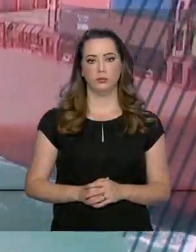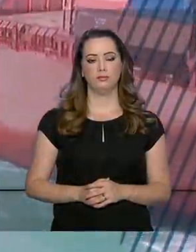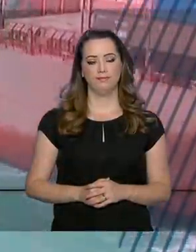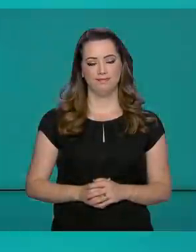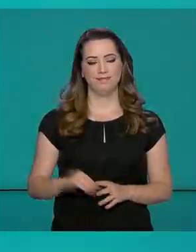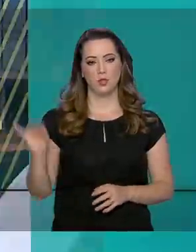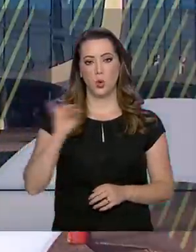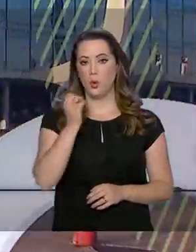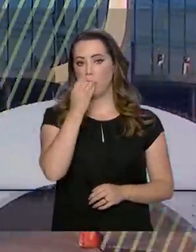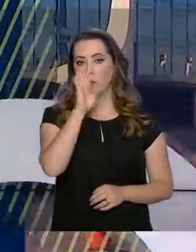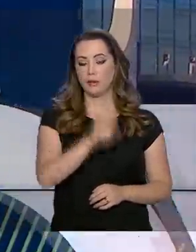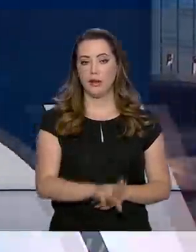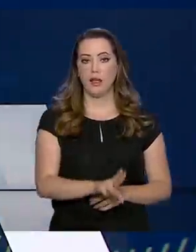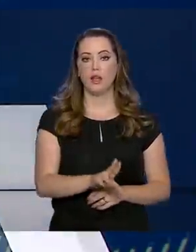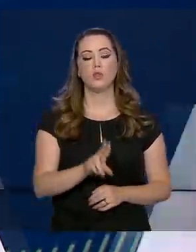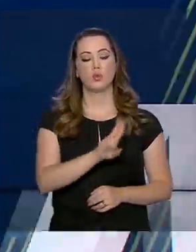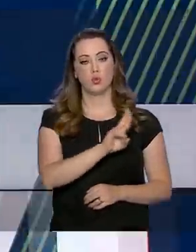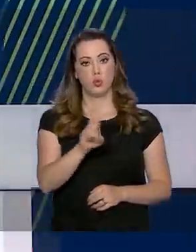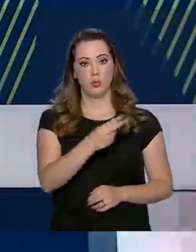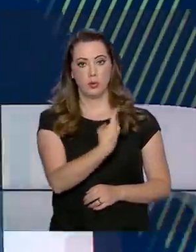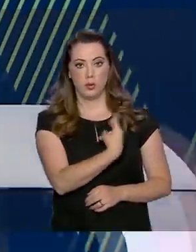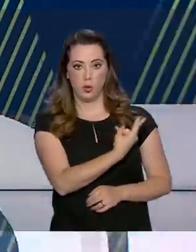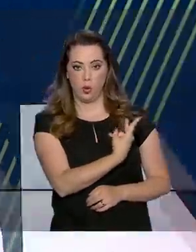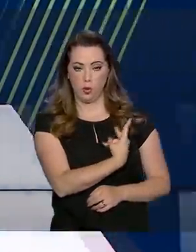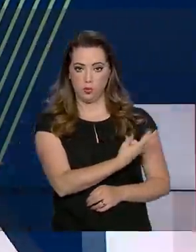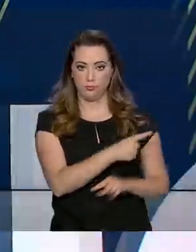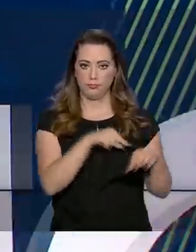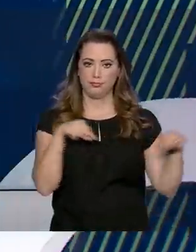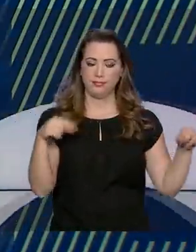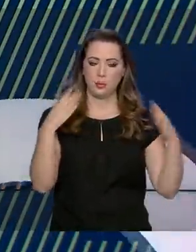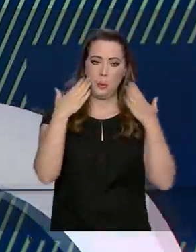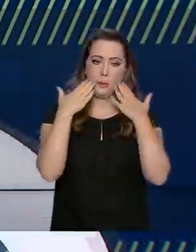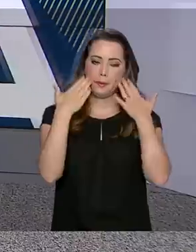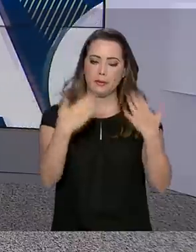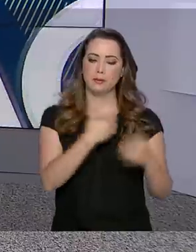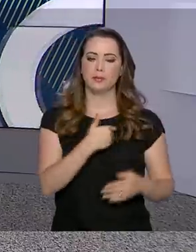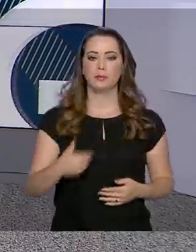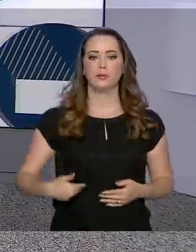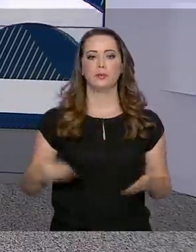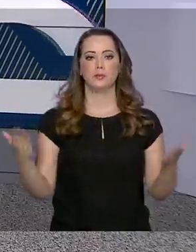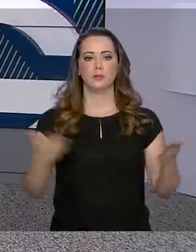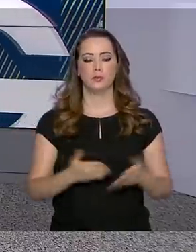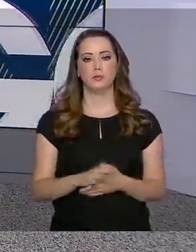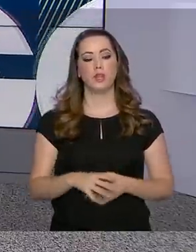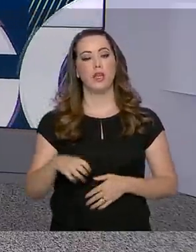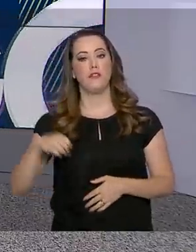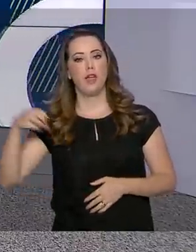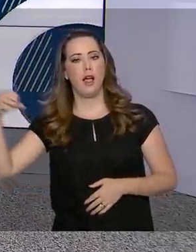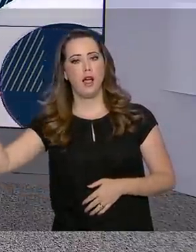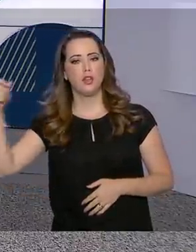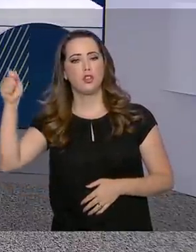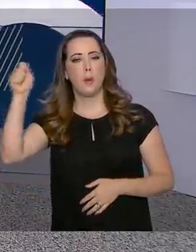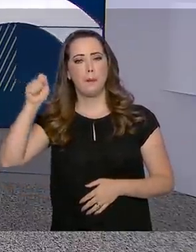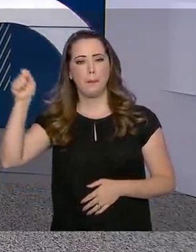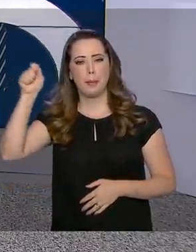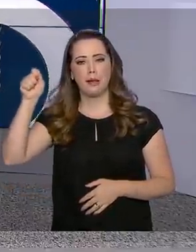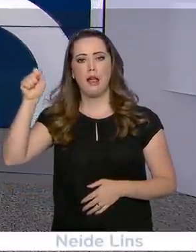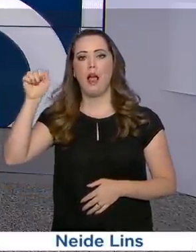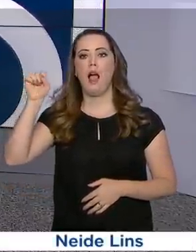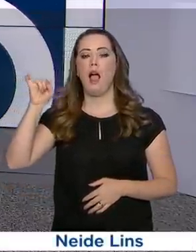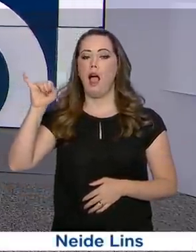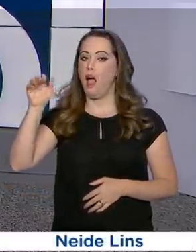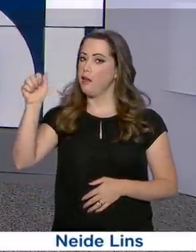Olá, boa tarde, eu sou Roberto Camargo e estamos no ar com o governo agora. Em viagem pela Ásia, o presidente Jair Bolsonaro